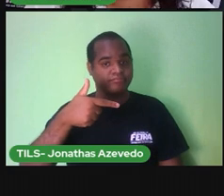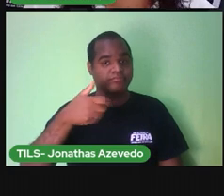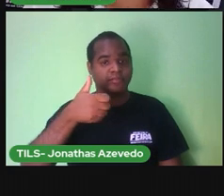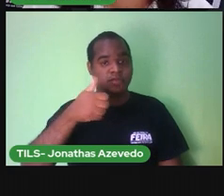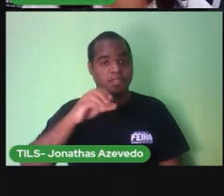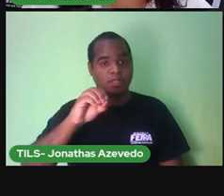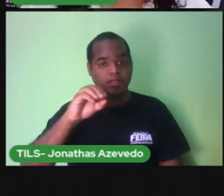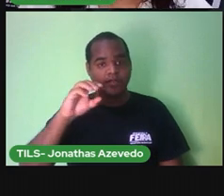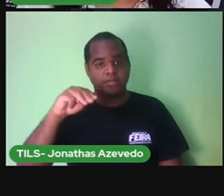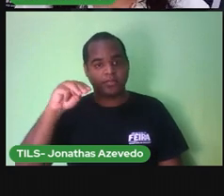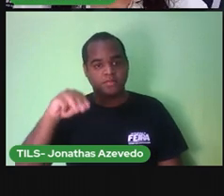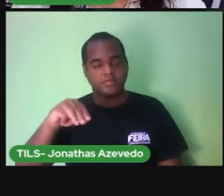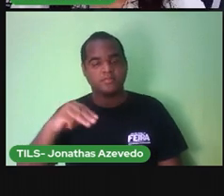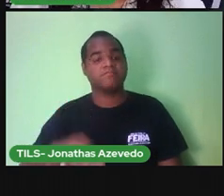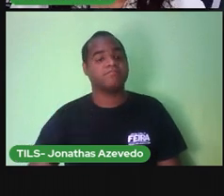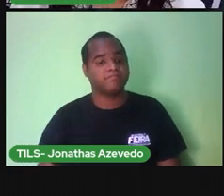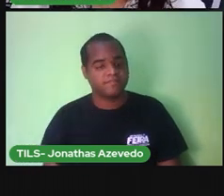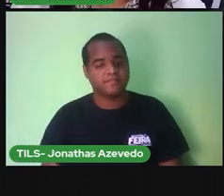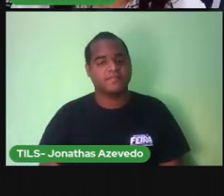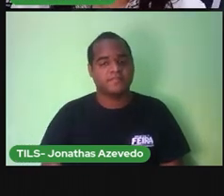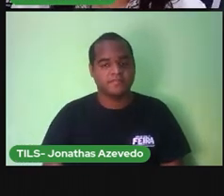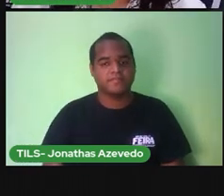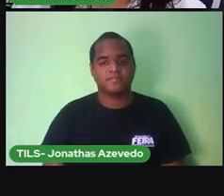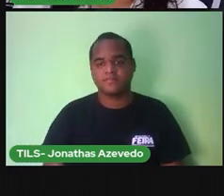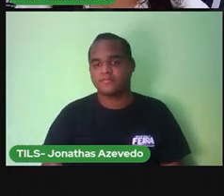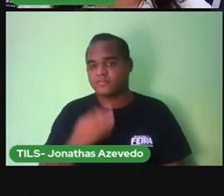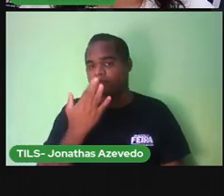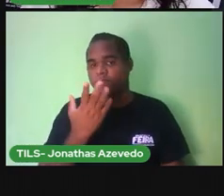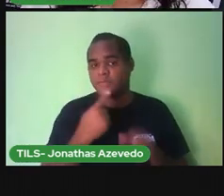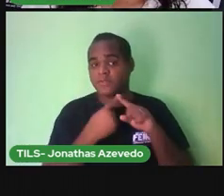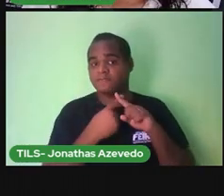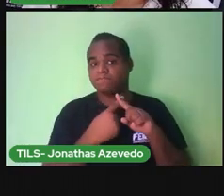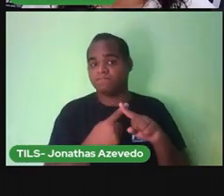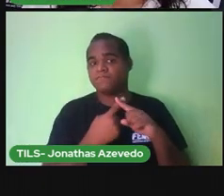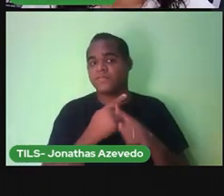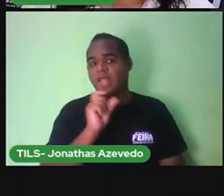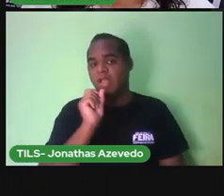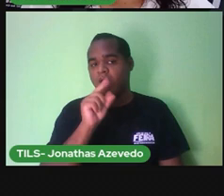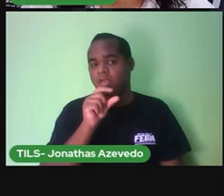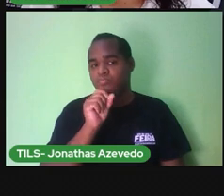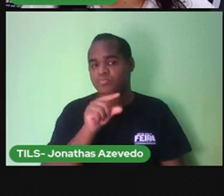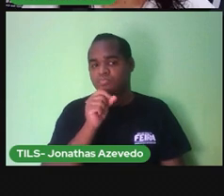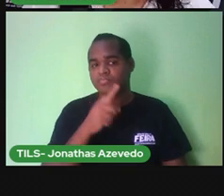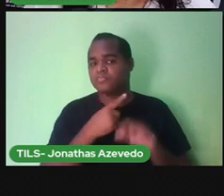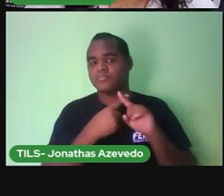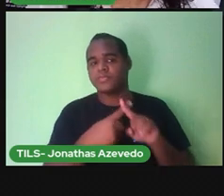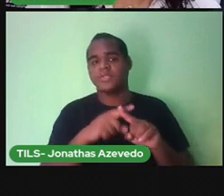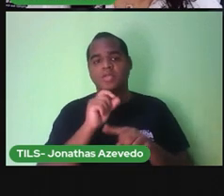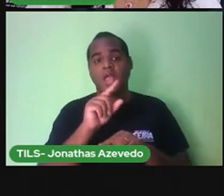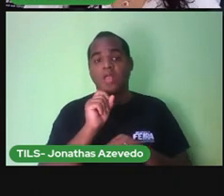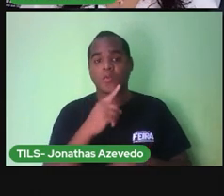centímetros E nós vamos marcar um X Naquele que é mais alto